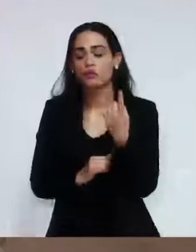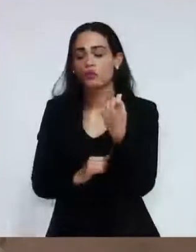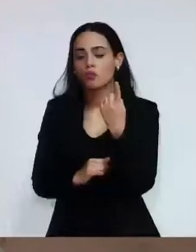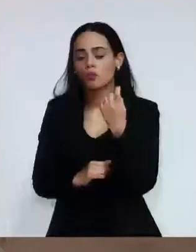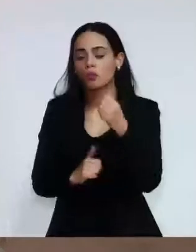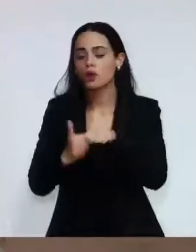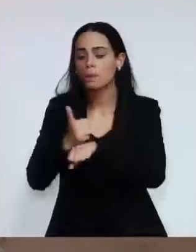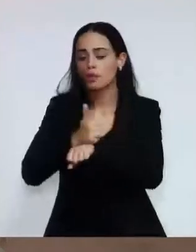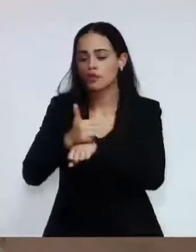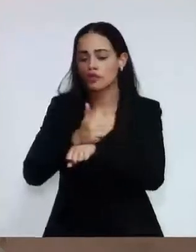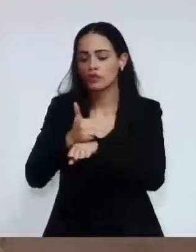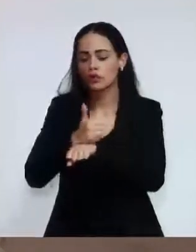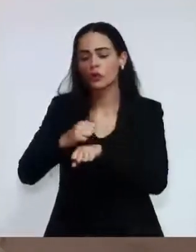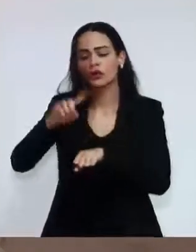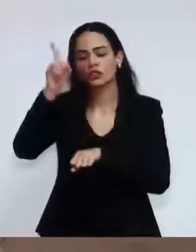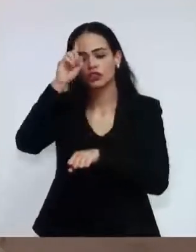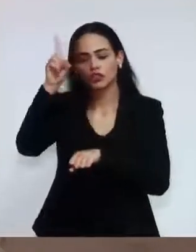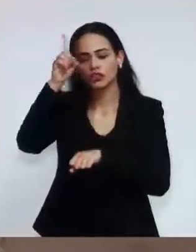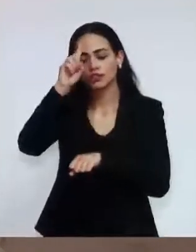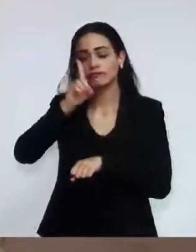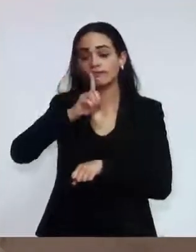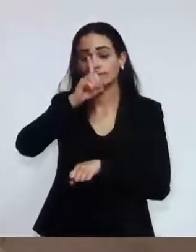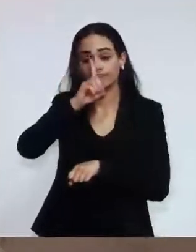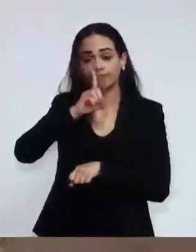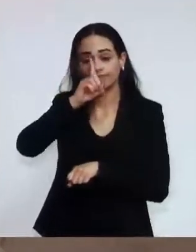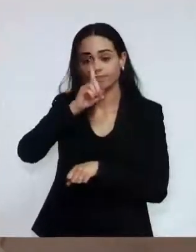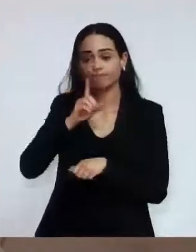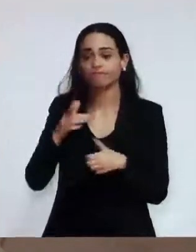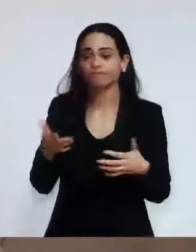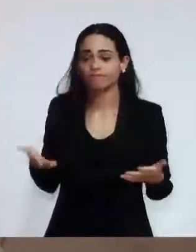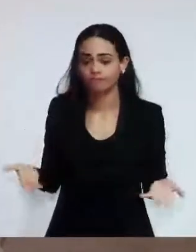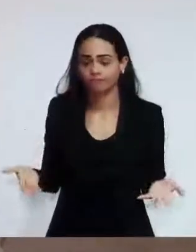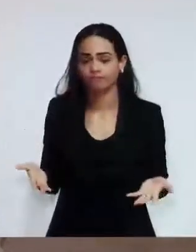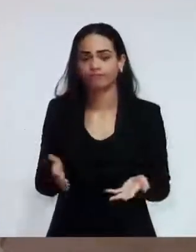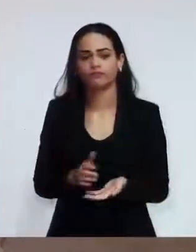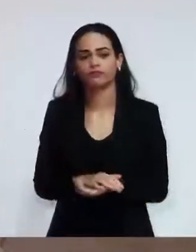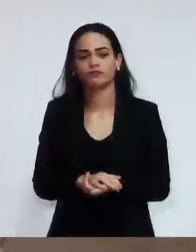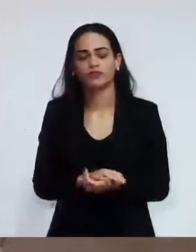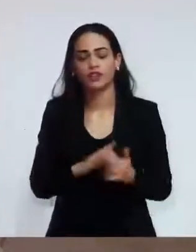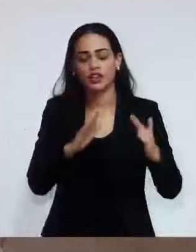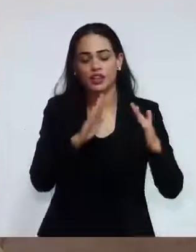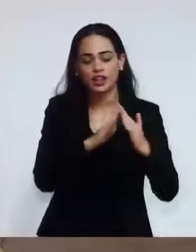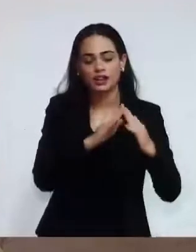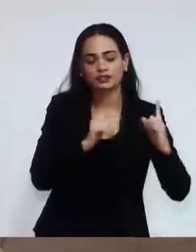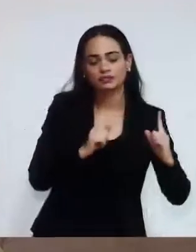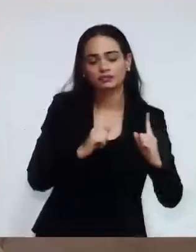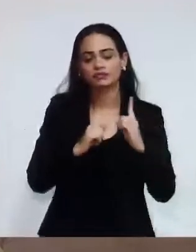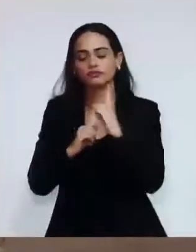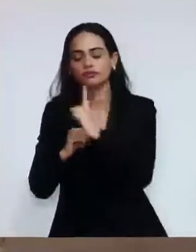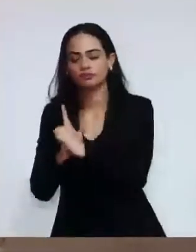deixam suas casas para dar a vida por cada um da população. Então vamos pensar na Guarda com mais carinho.